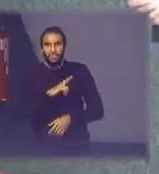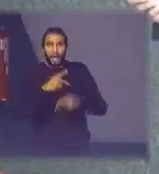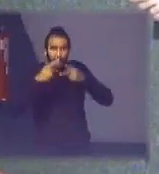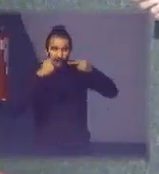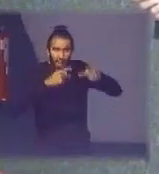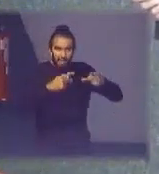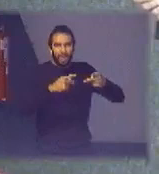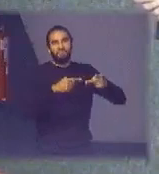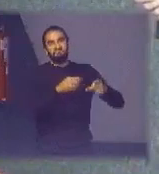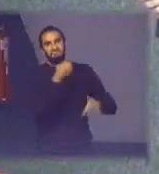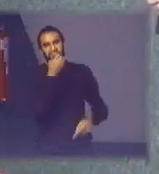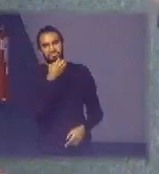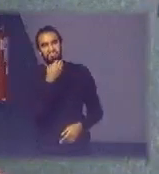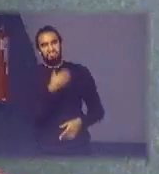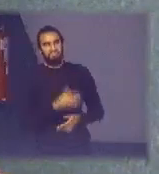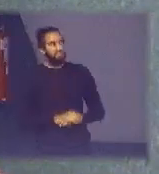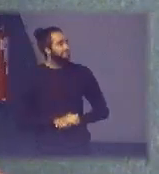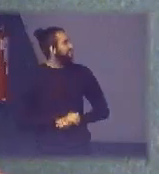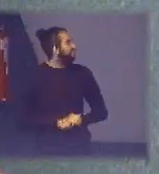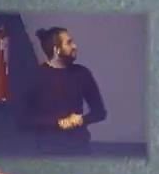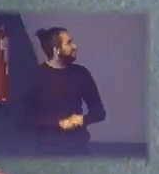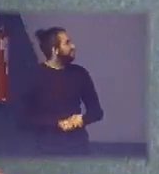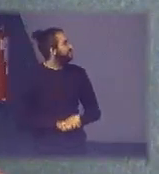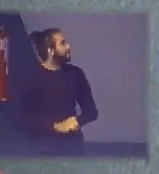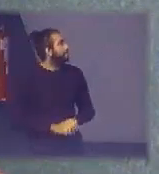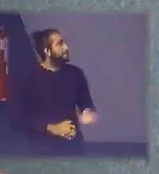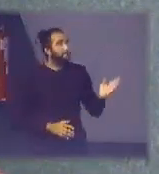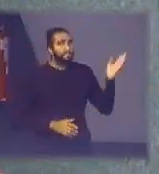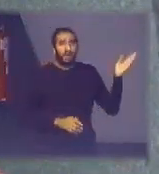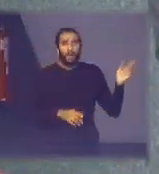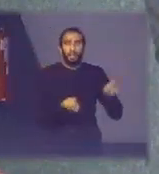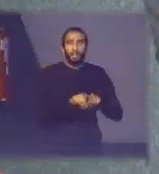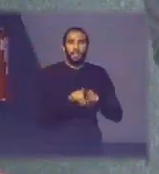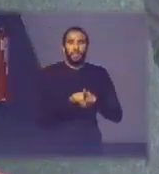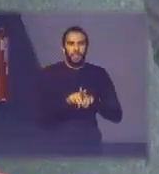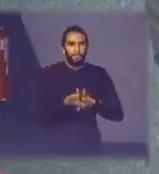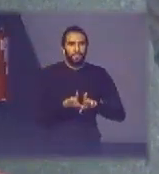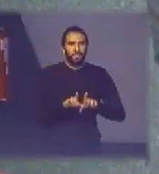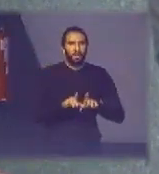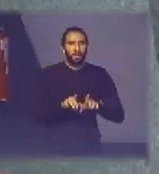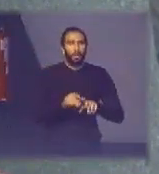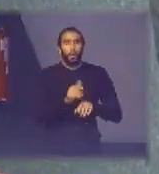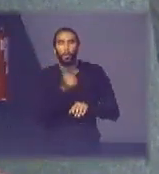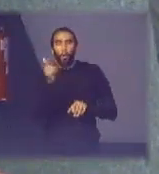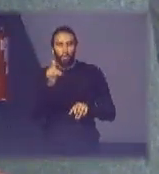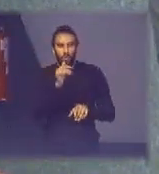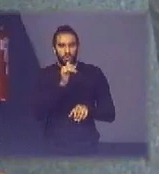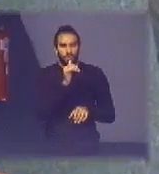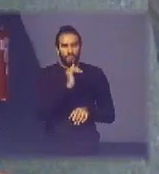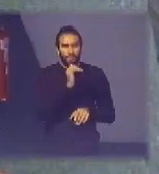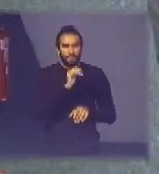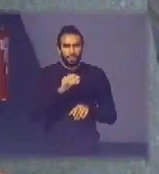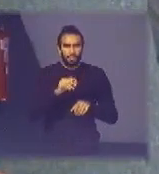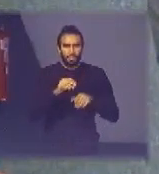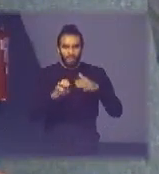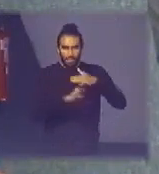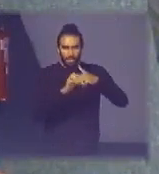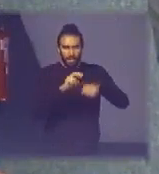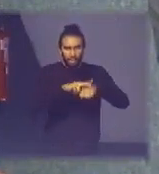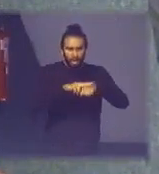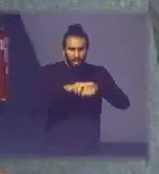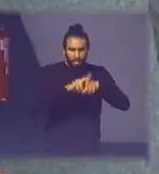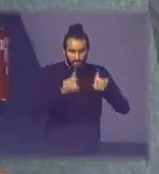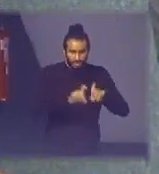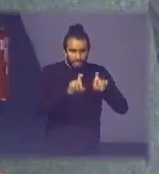e funcionam bem bom além de eletroeletrônicos a Green Electron passou também